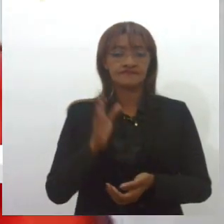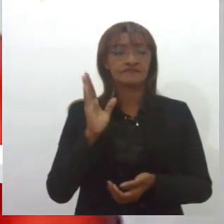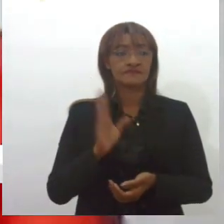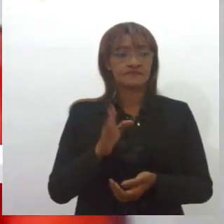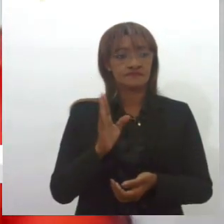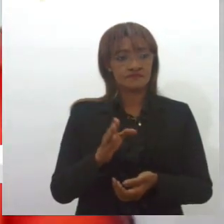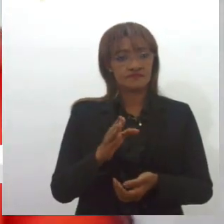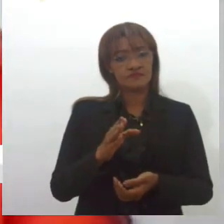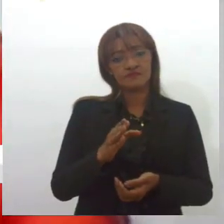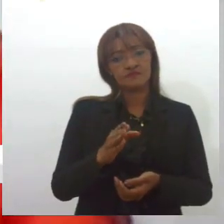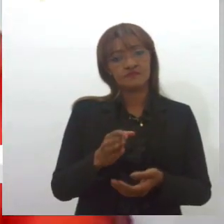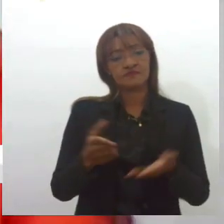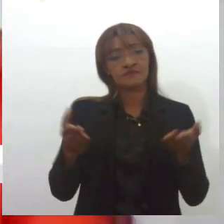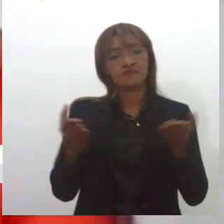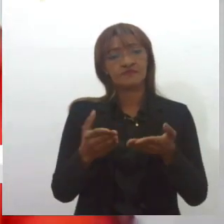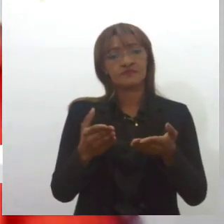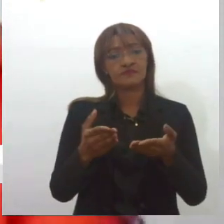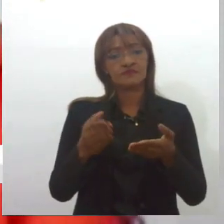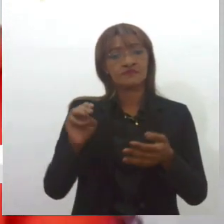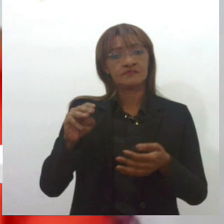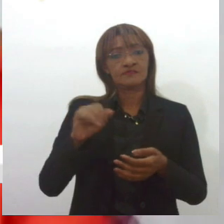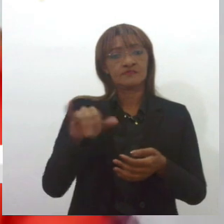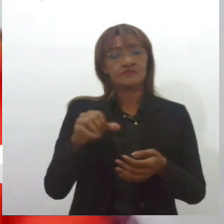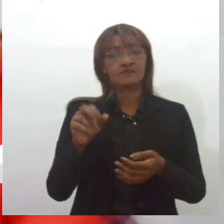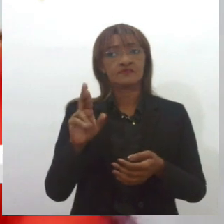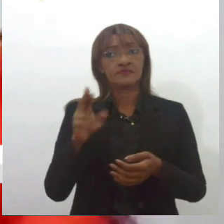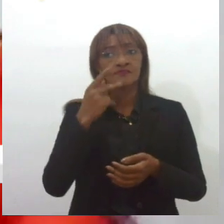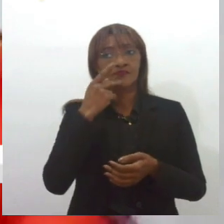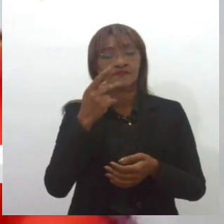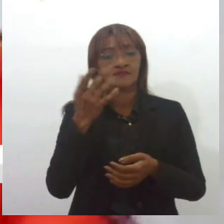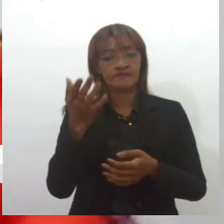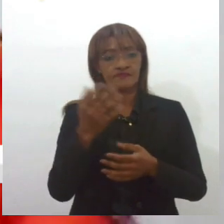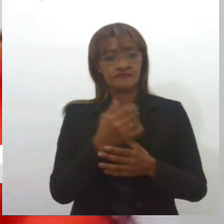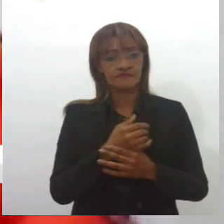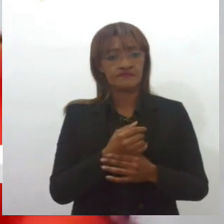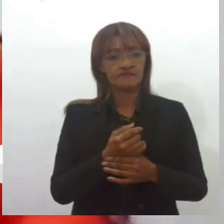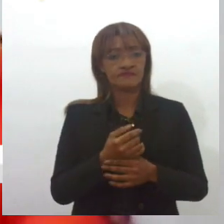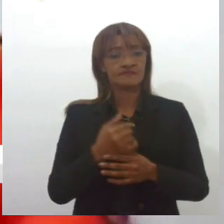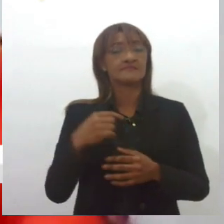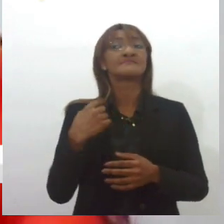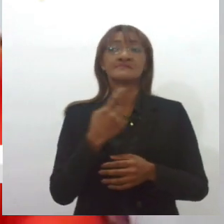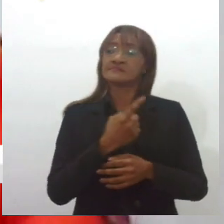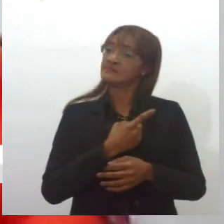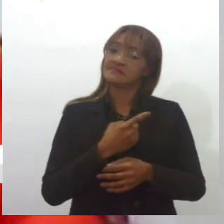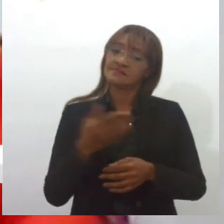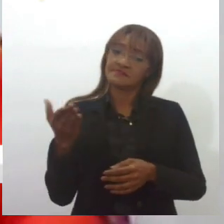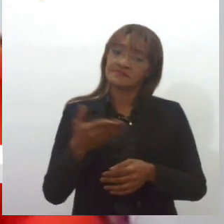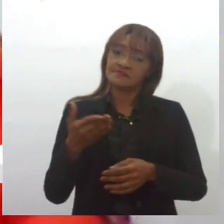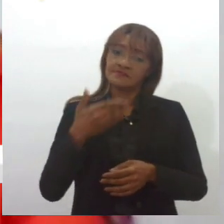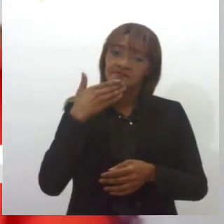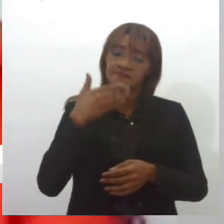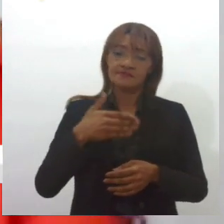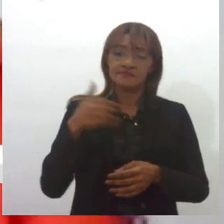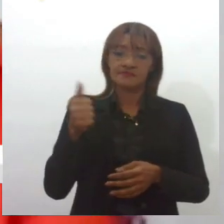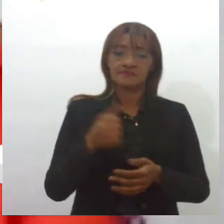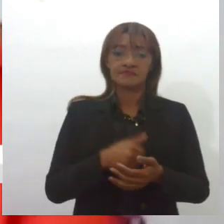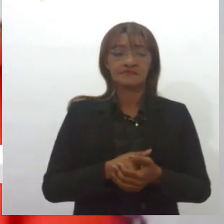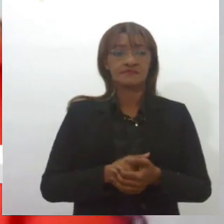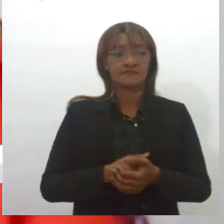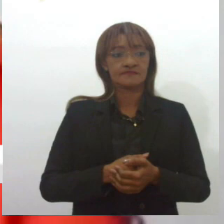da Major Manoela, nós estamos um pouco melhores, viu, apesar de eu considerar